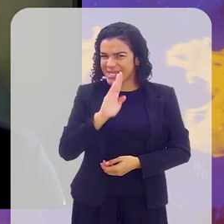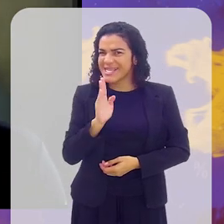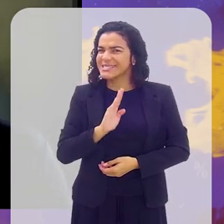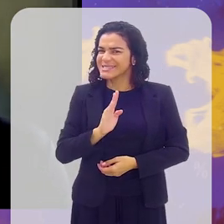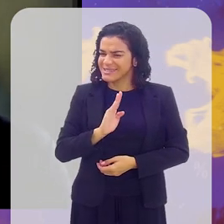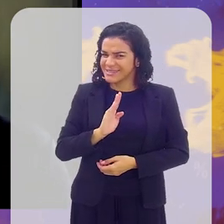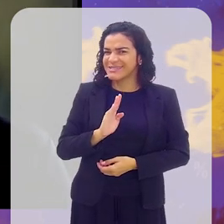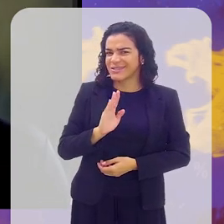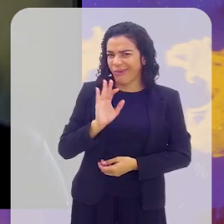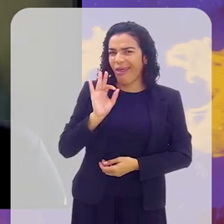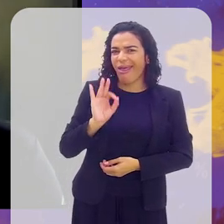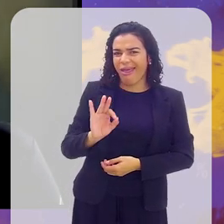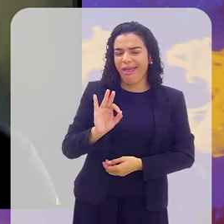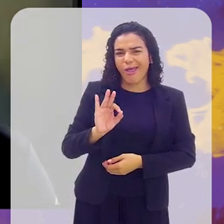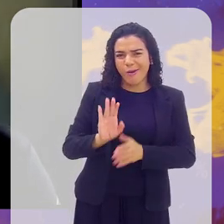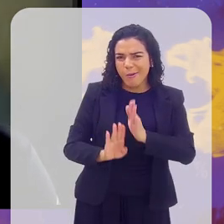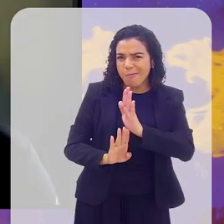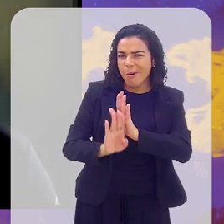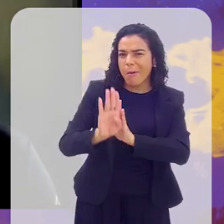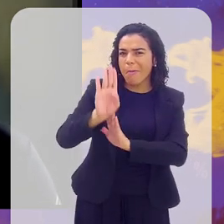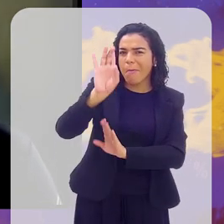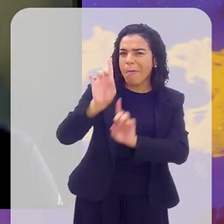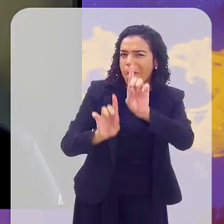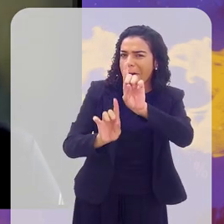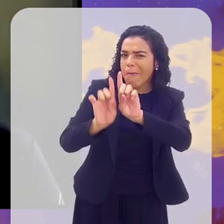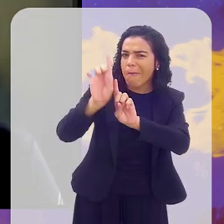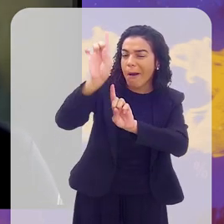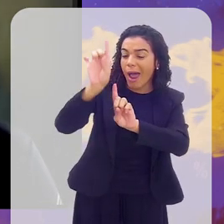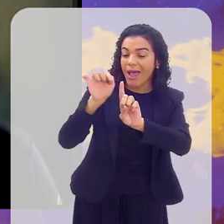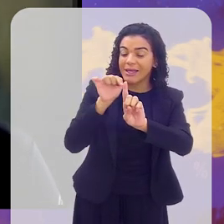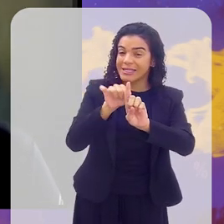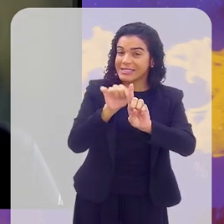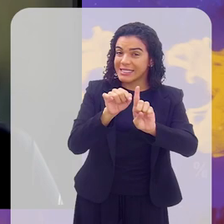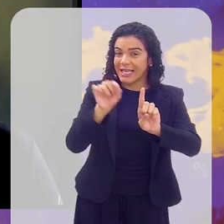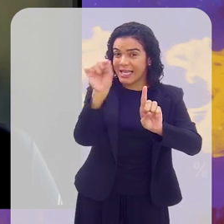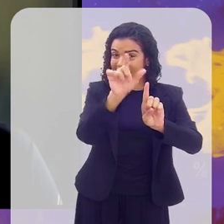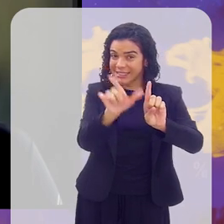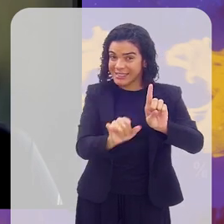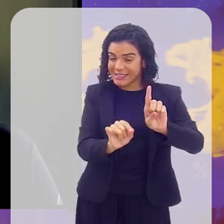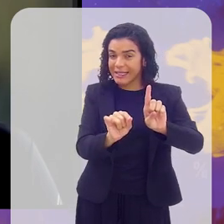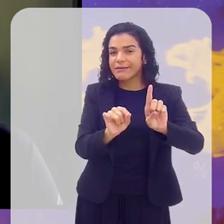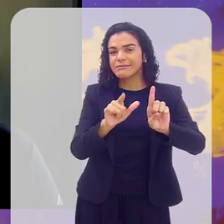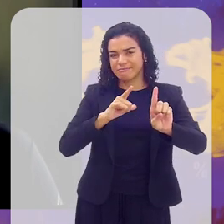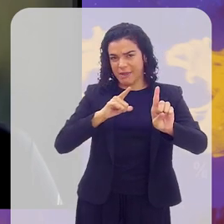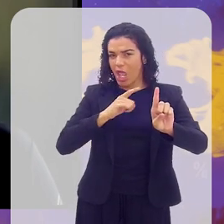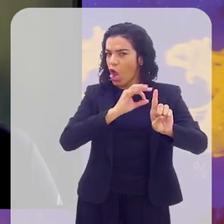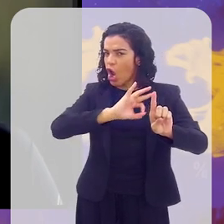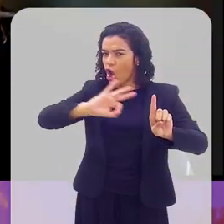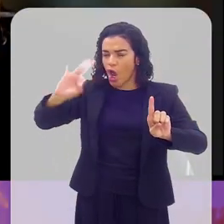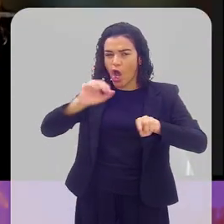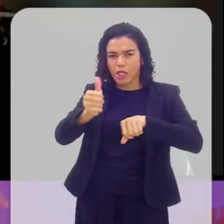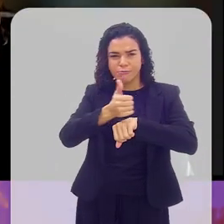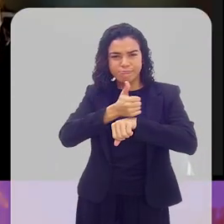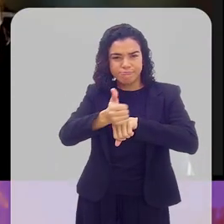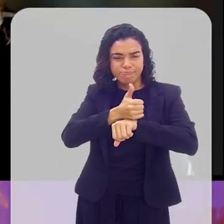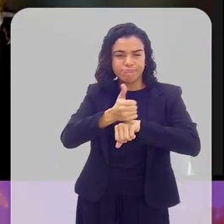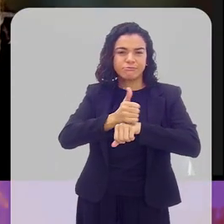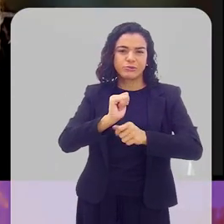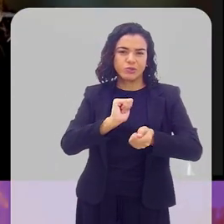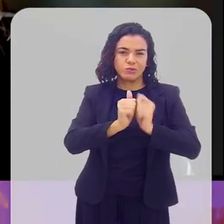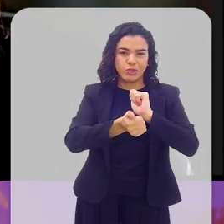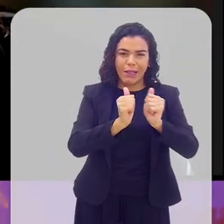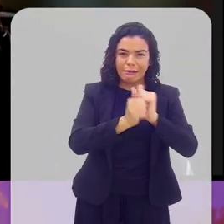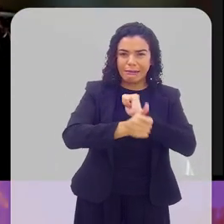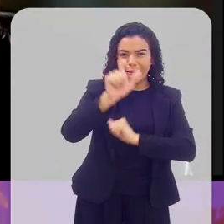Atualmente, Brasil, com certeza, é uma das potências do pit tênis. A Itália tem muitos bons jogadores